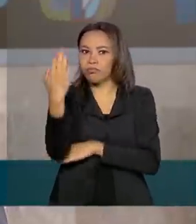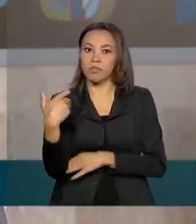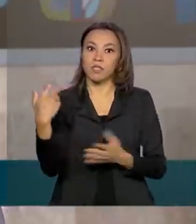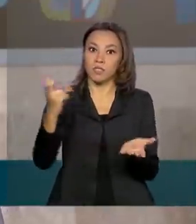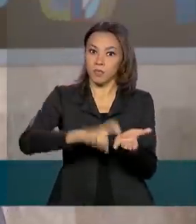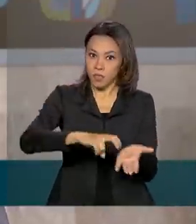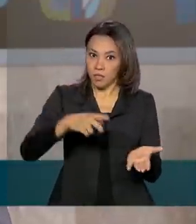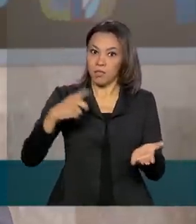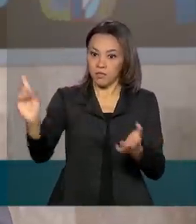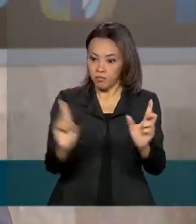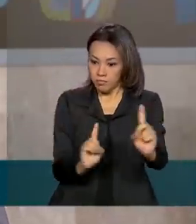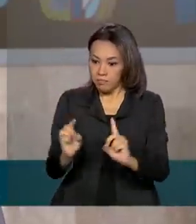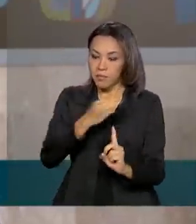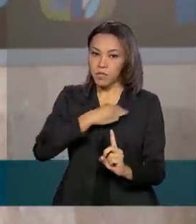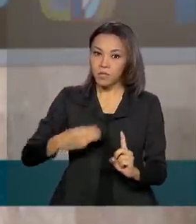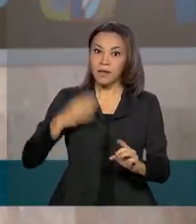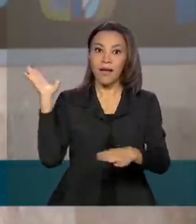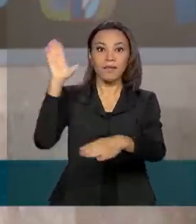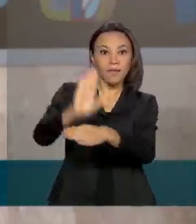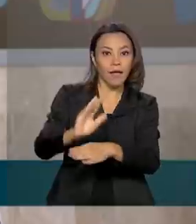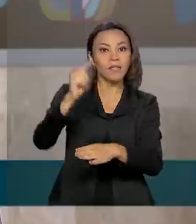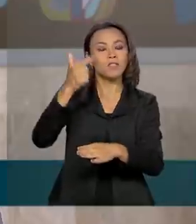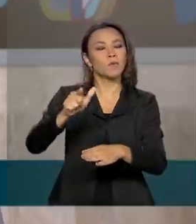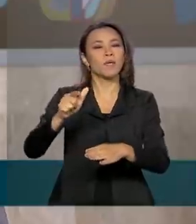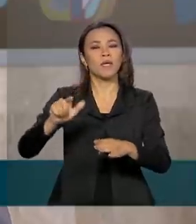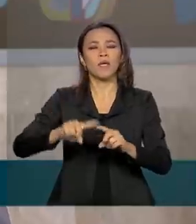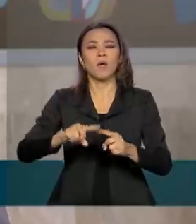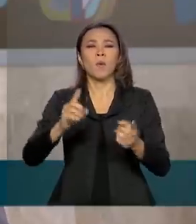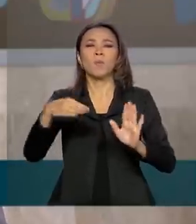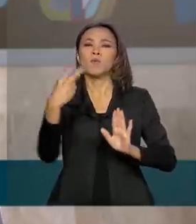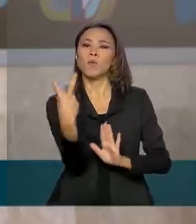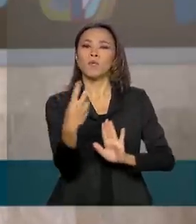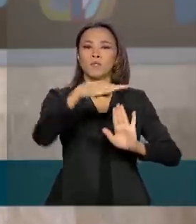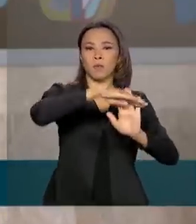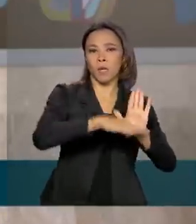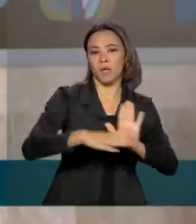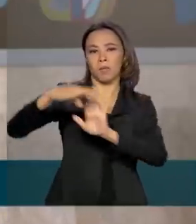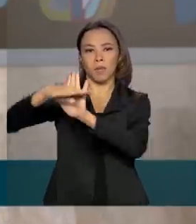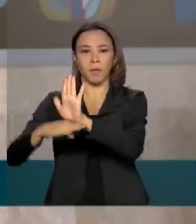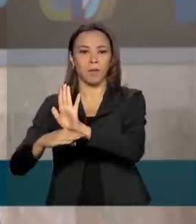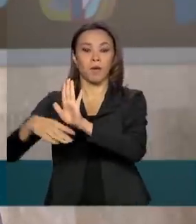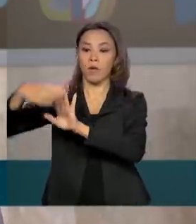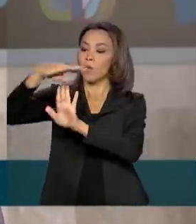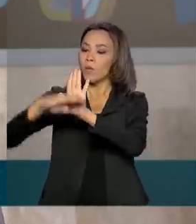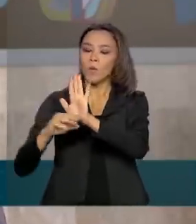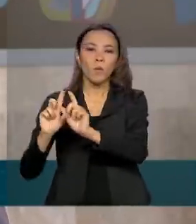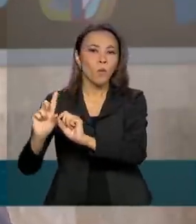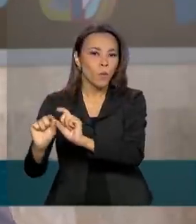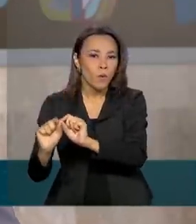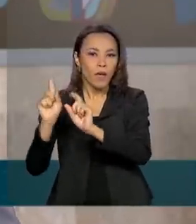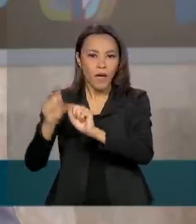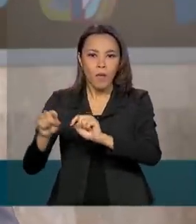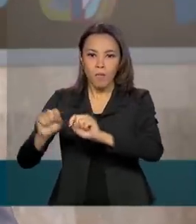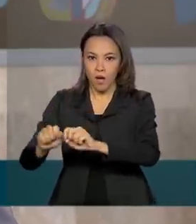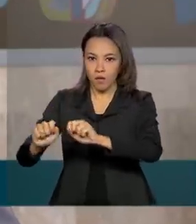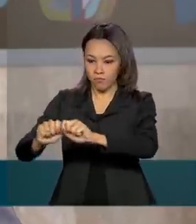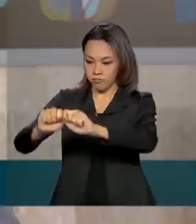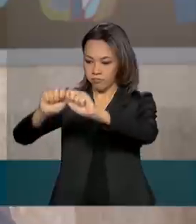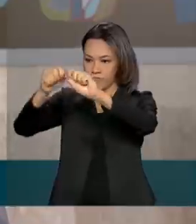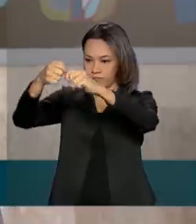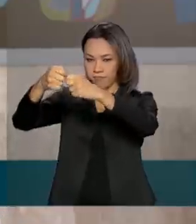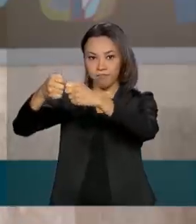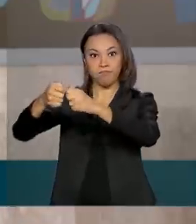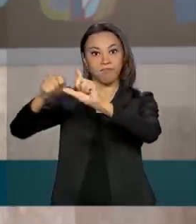ele participa do lançamento de dois programas, o Codex e o Super BR. O Codex é uma plataforma de busca que vai facilitar o